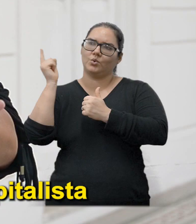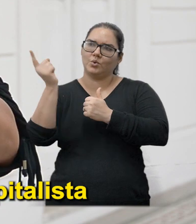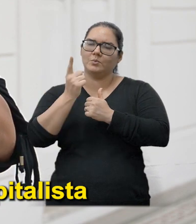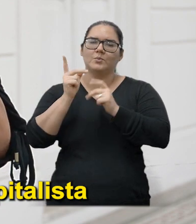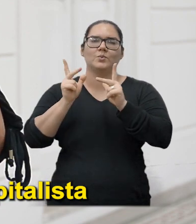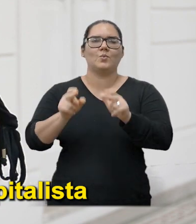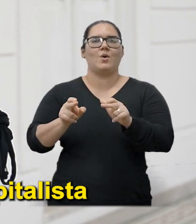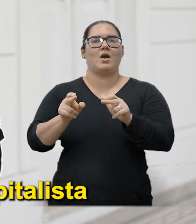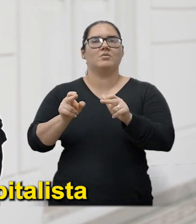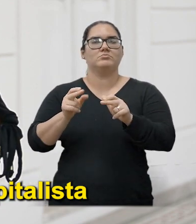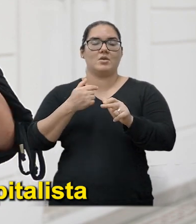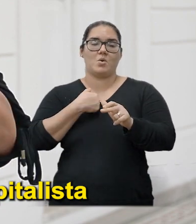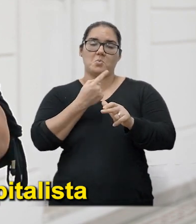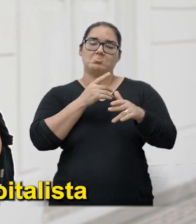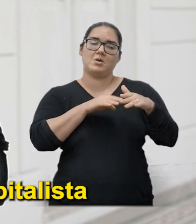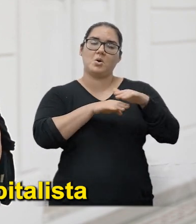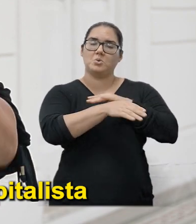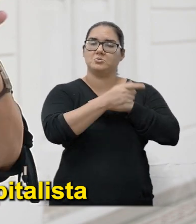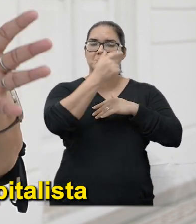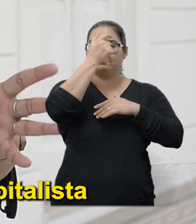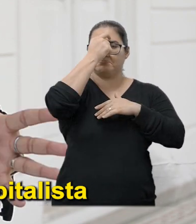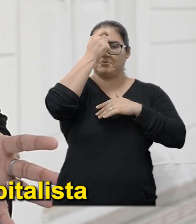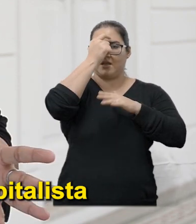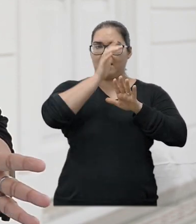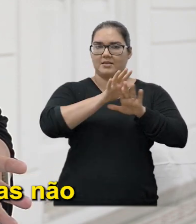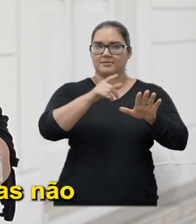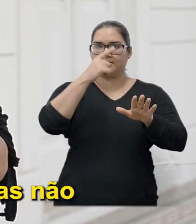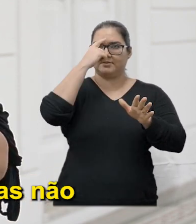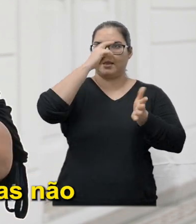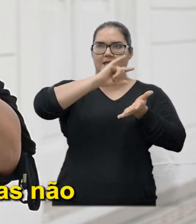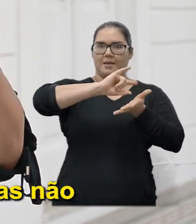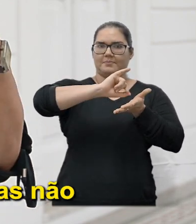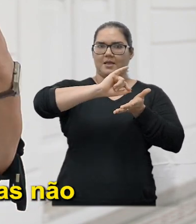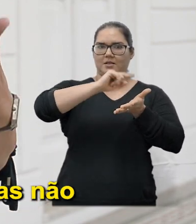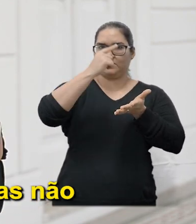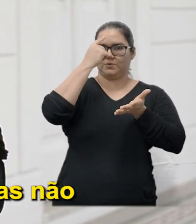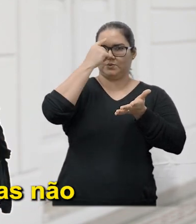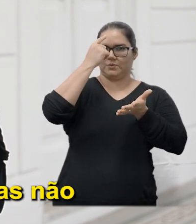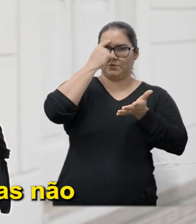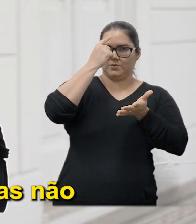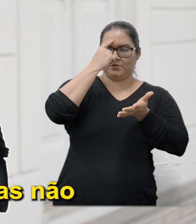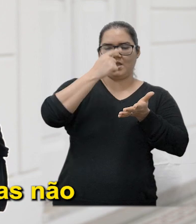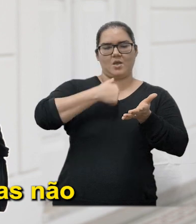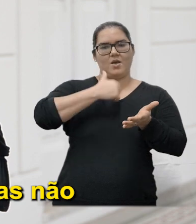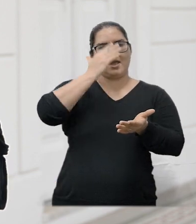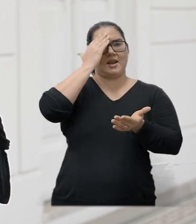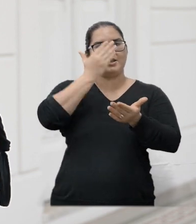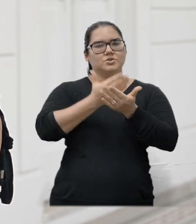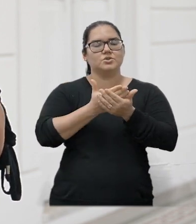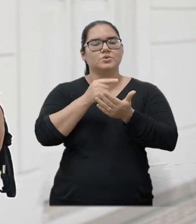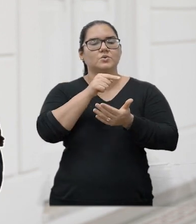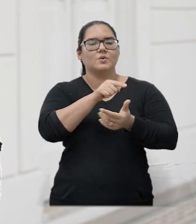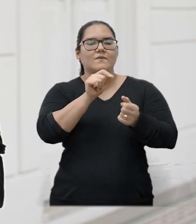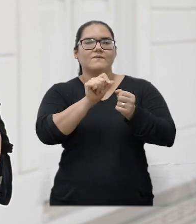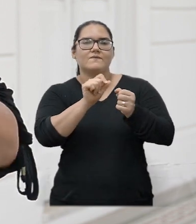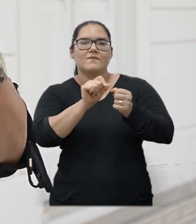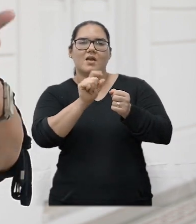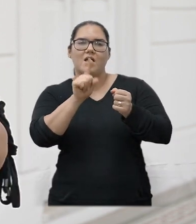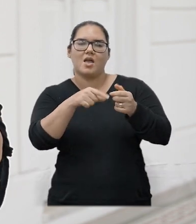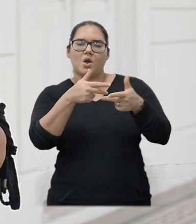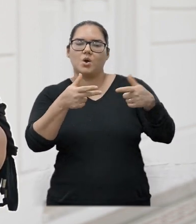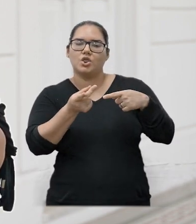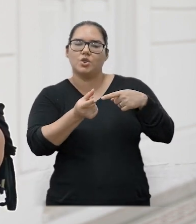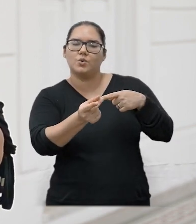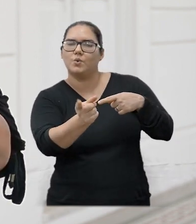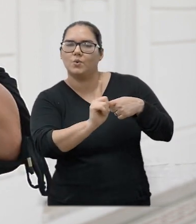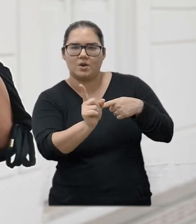Uma parte de mim Se adaptou A mentalidade Capitalista Que desde a modernidade Acredita que as coisas Não são feitas Para